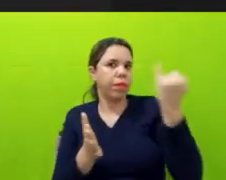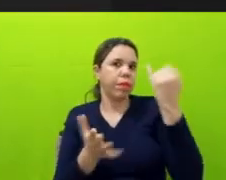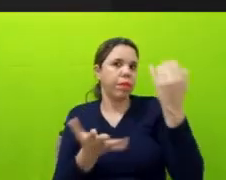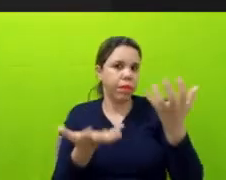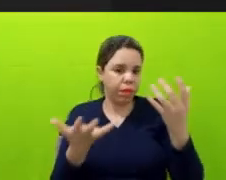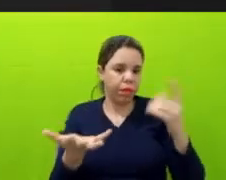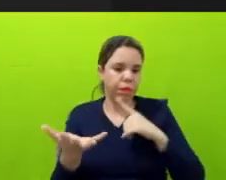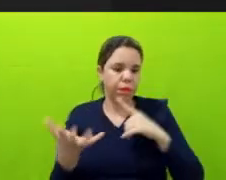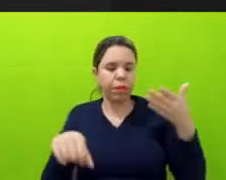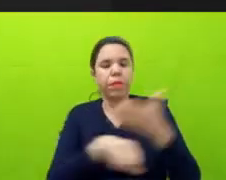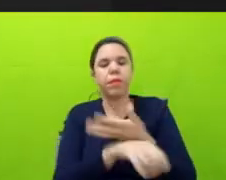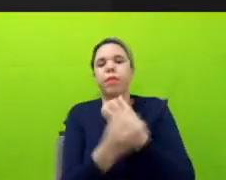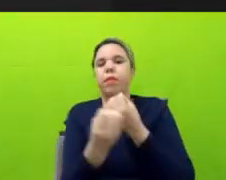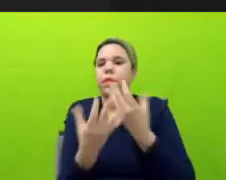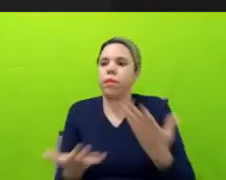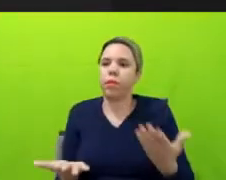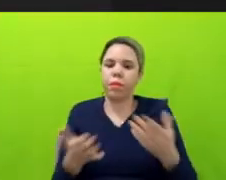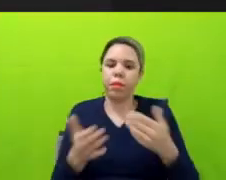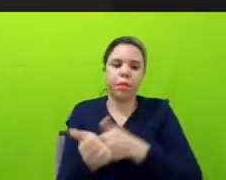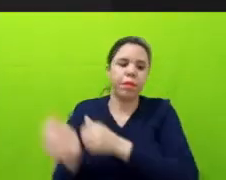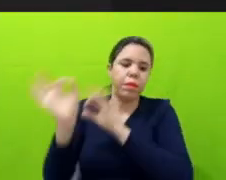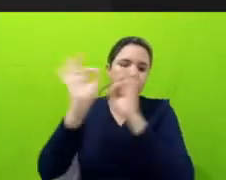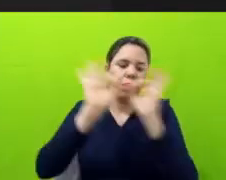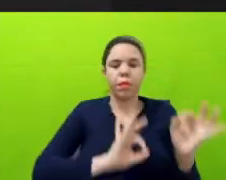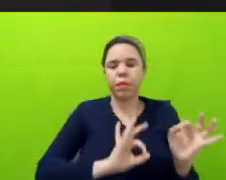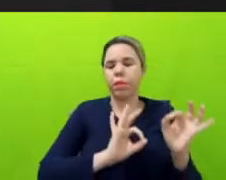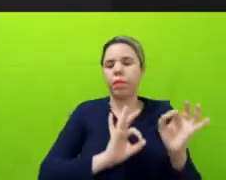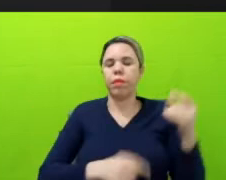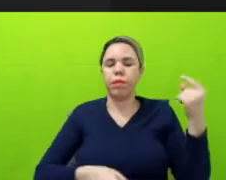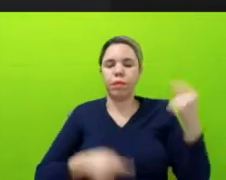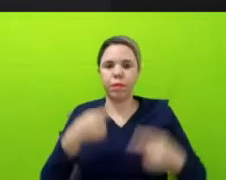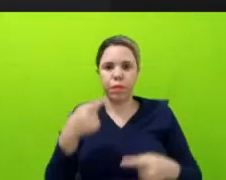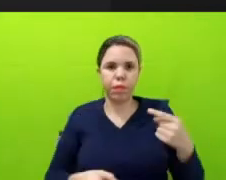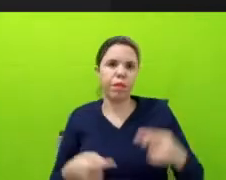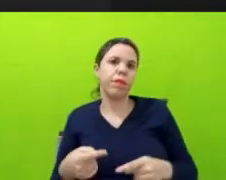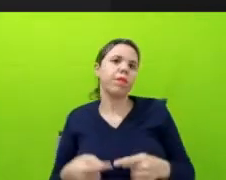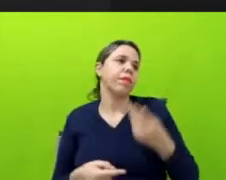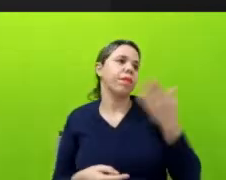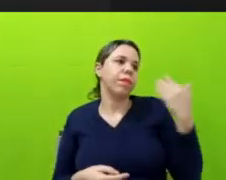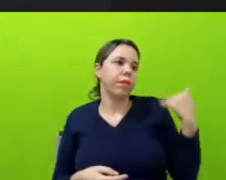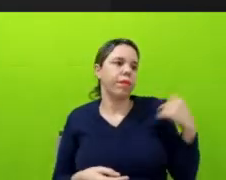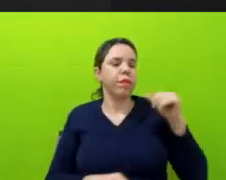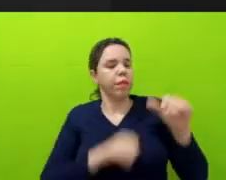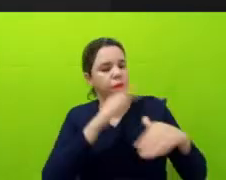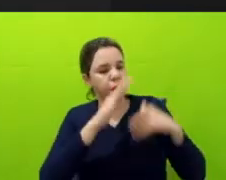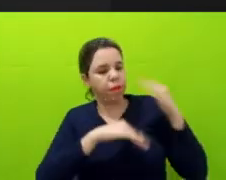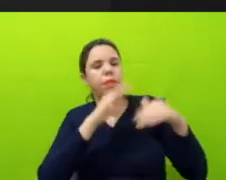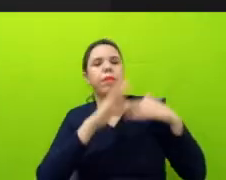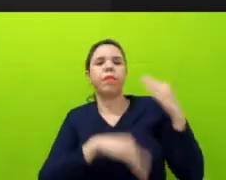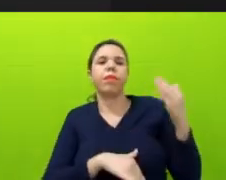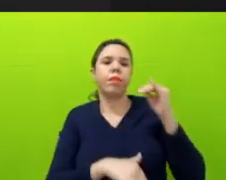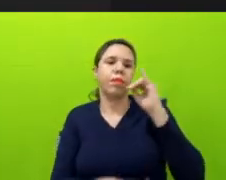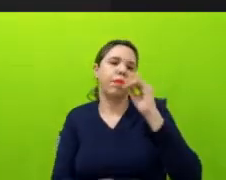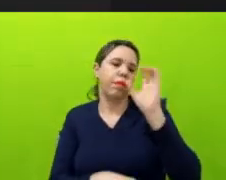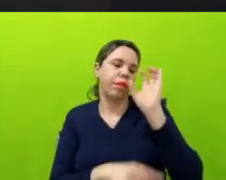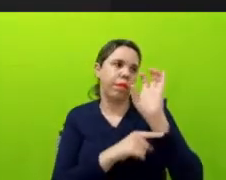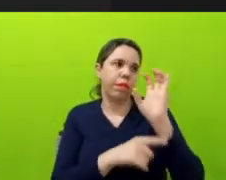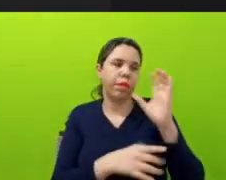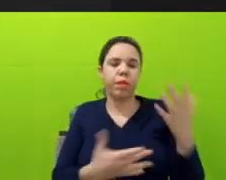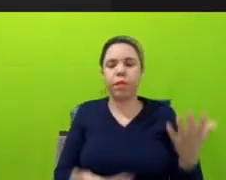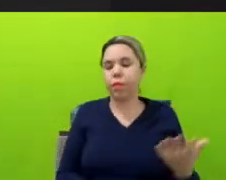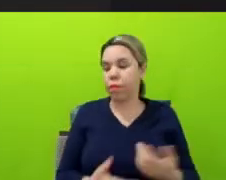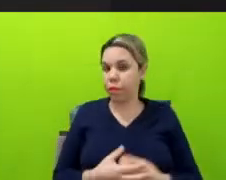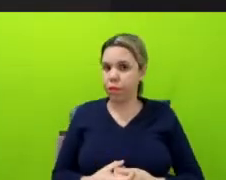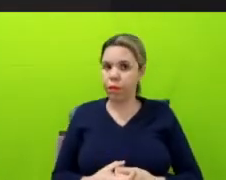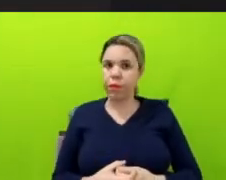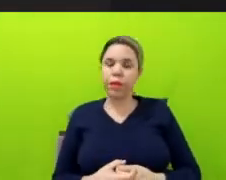acompanhar essa política que, então, estava passando a ser desenvolvida pelo estado, né. Eu acho que